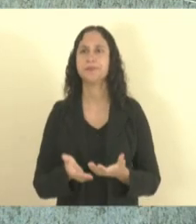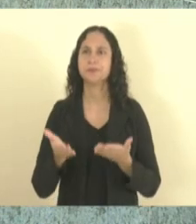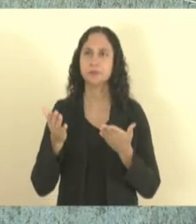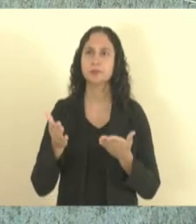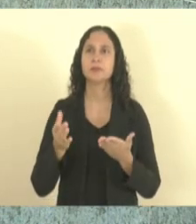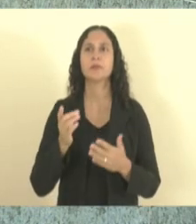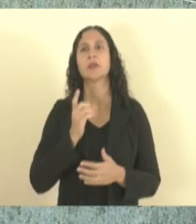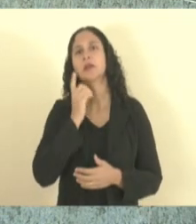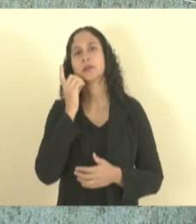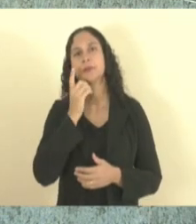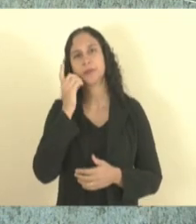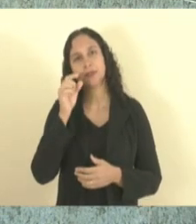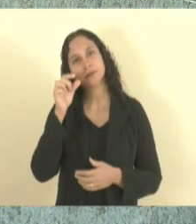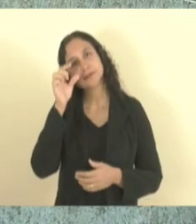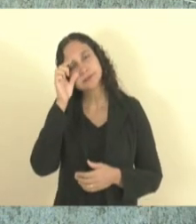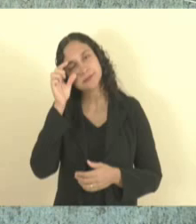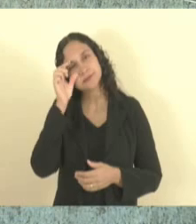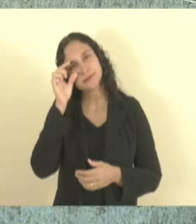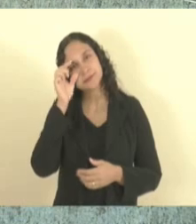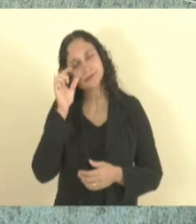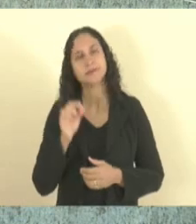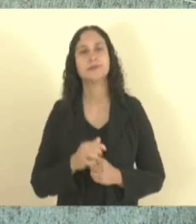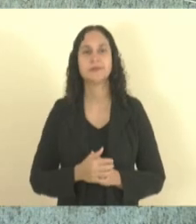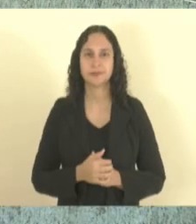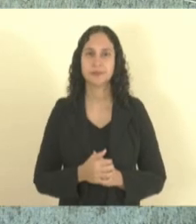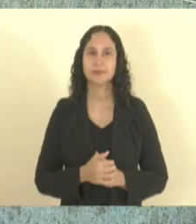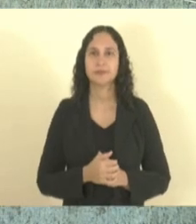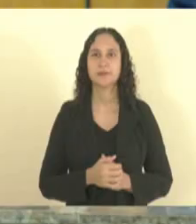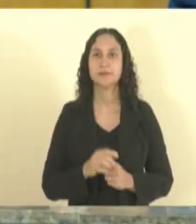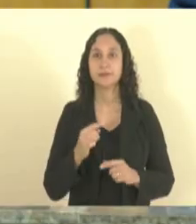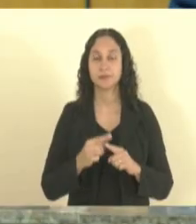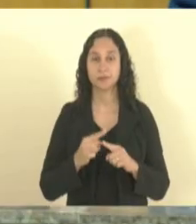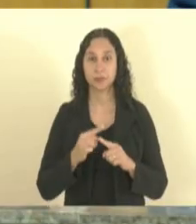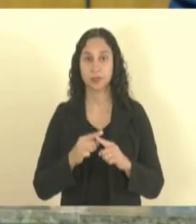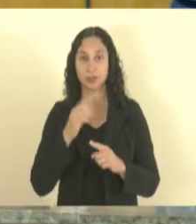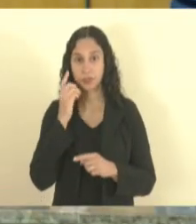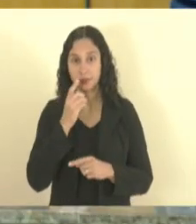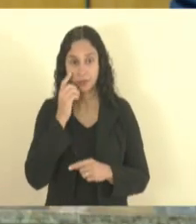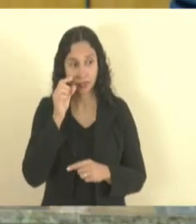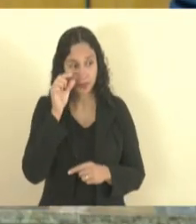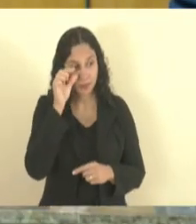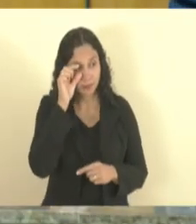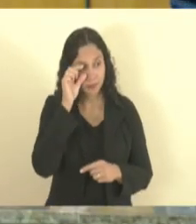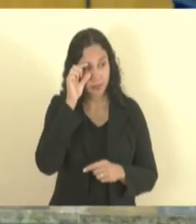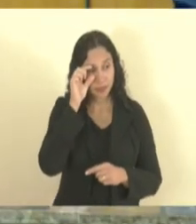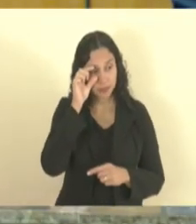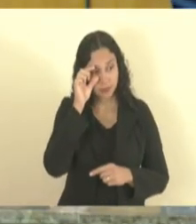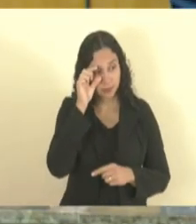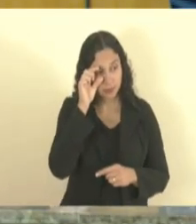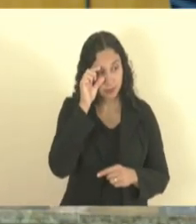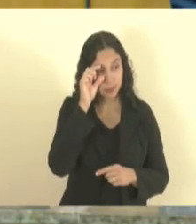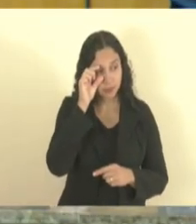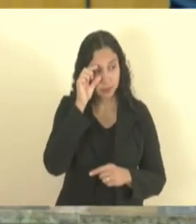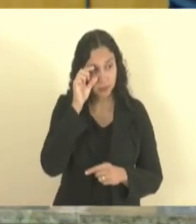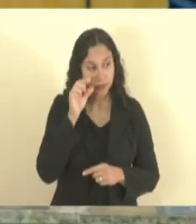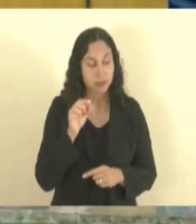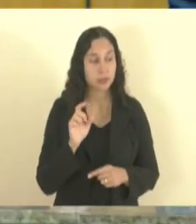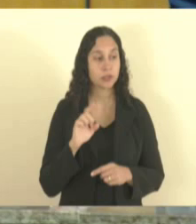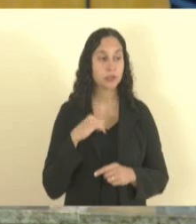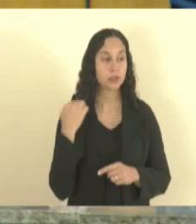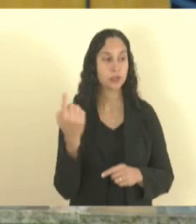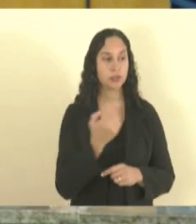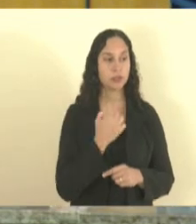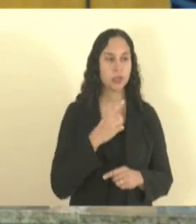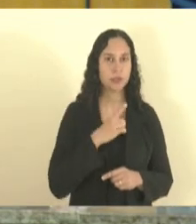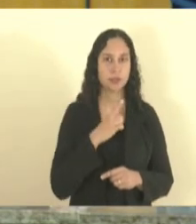Mazinho dos Anjos porque o deputado Mazinho dos Anjos é um deputado todos nós temos um